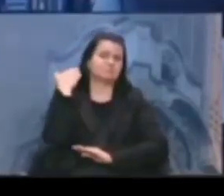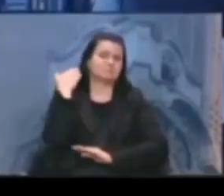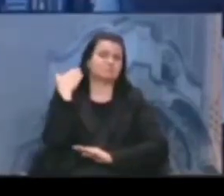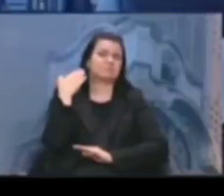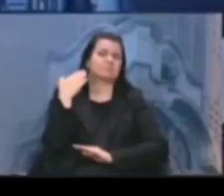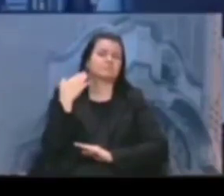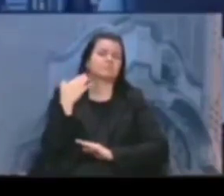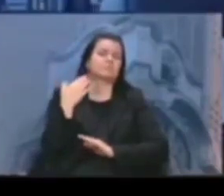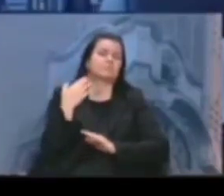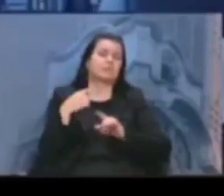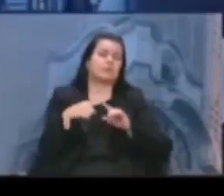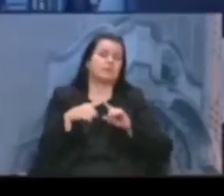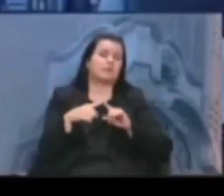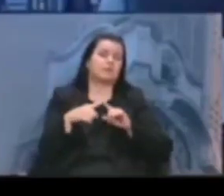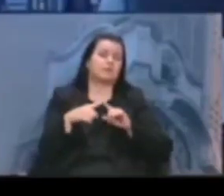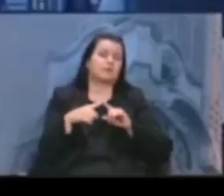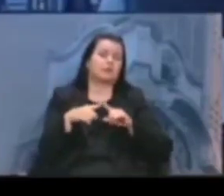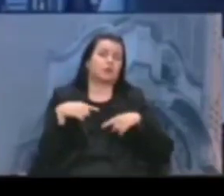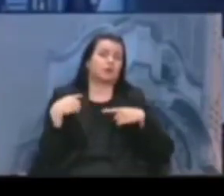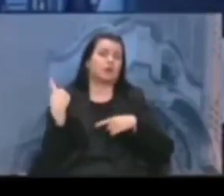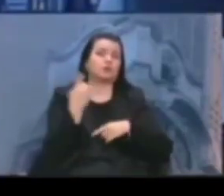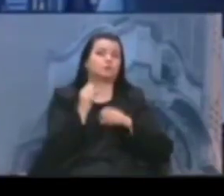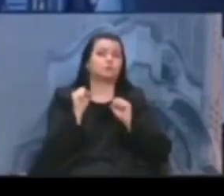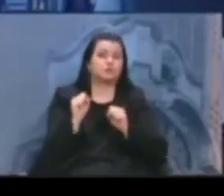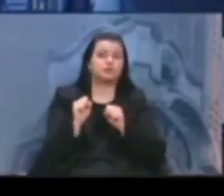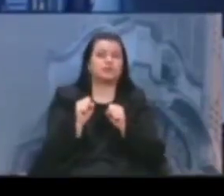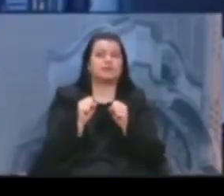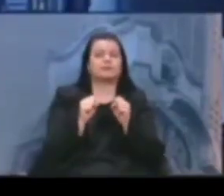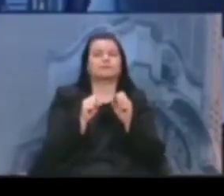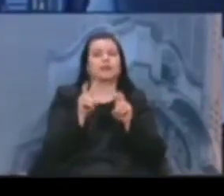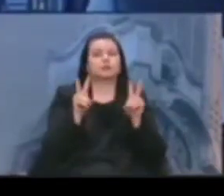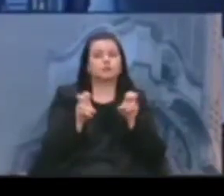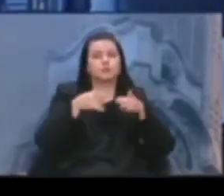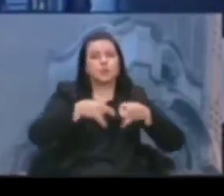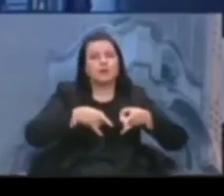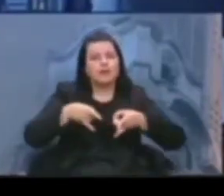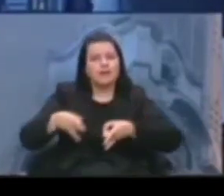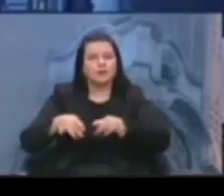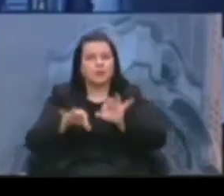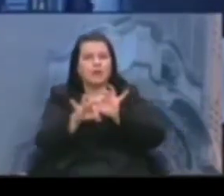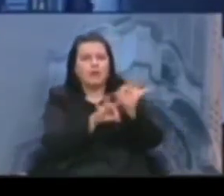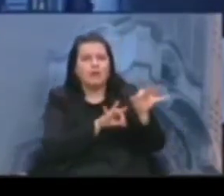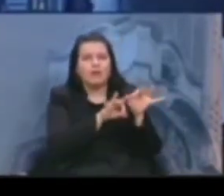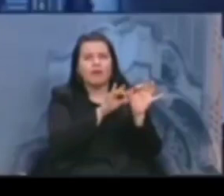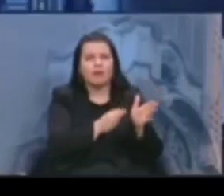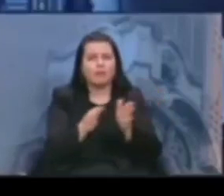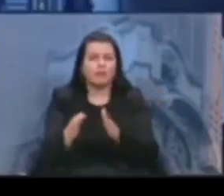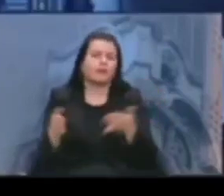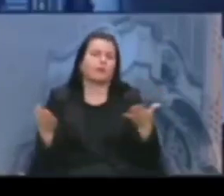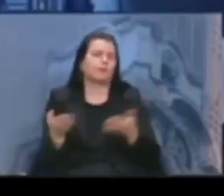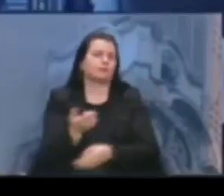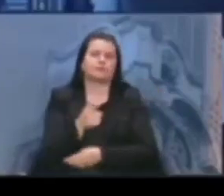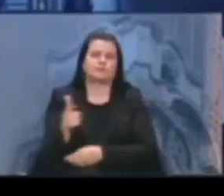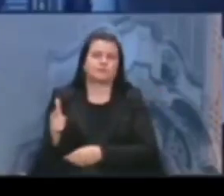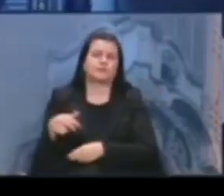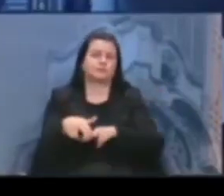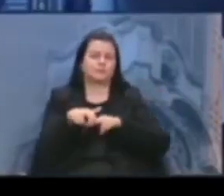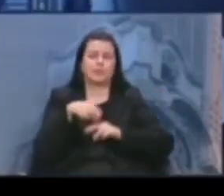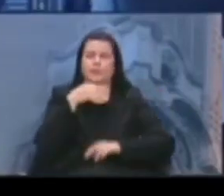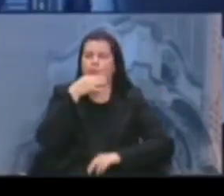de leitos que hoje não existem mais. graças à situação precária, terrível,